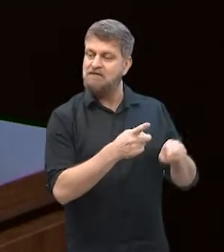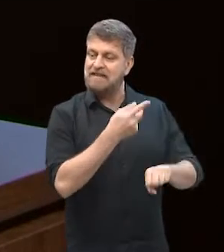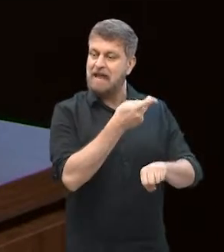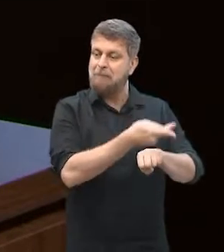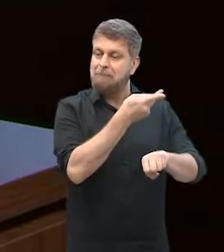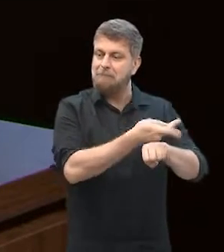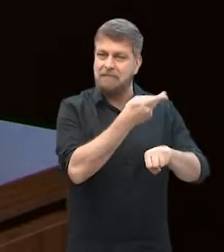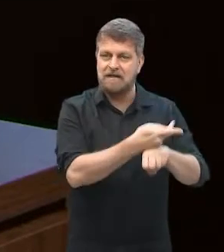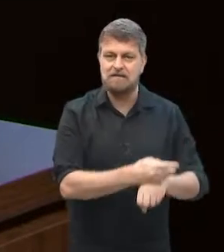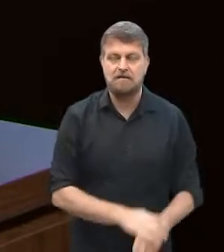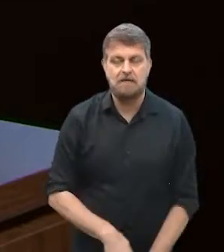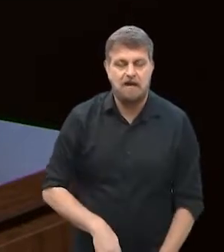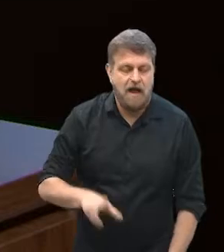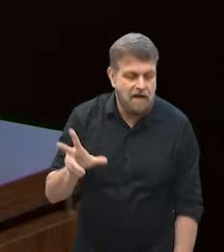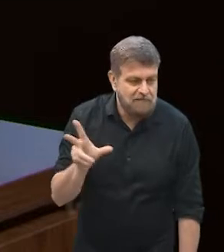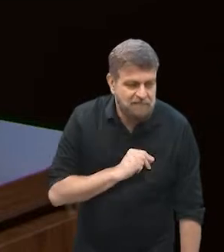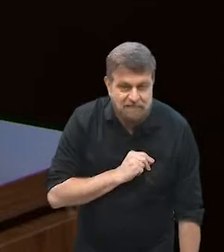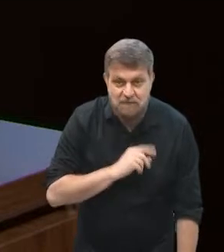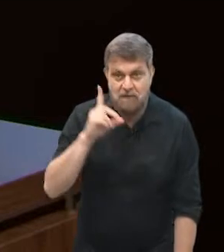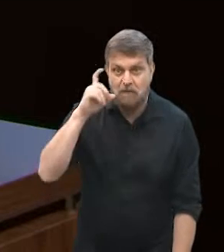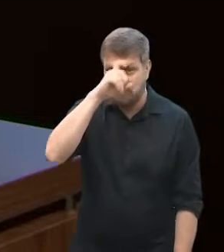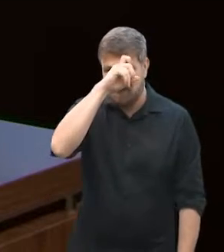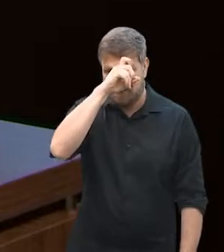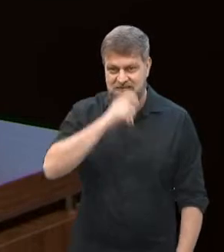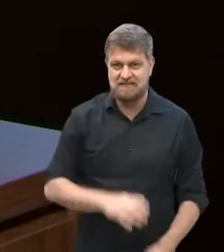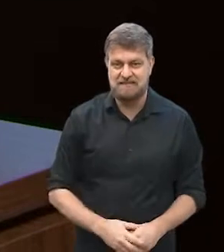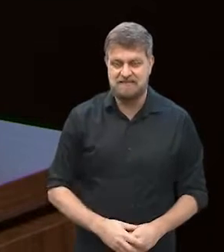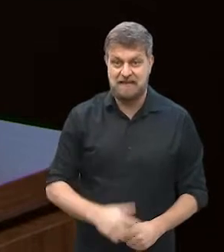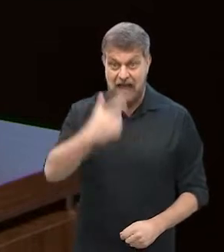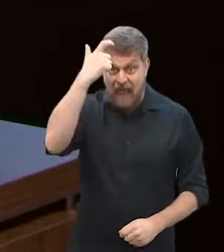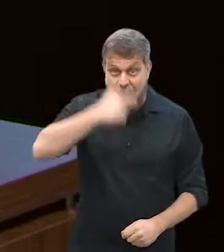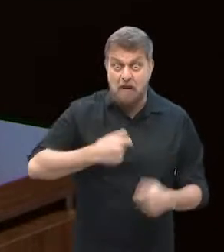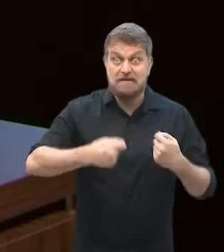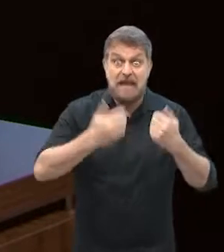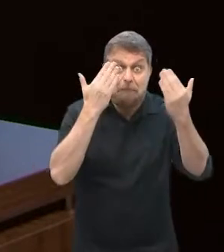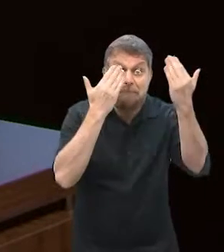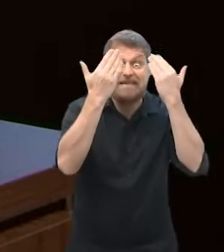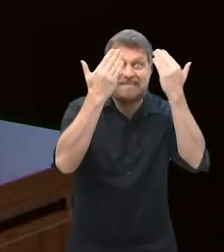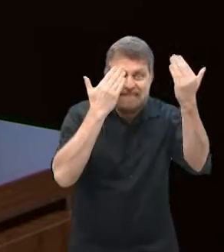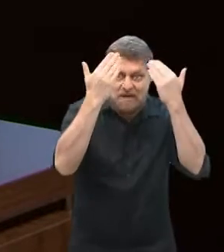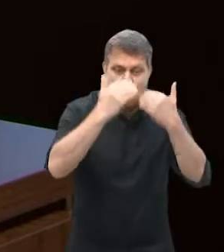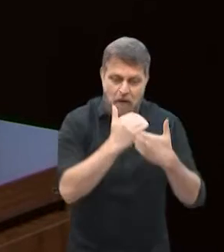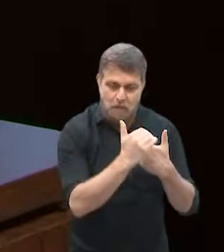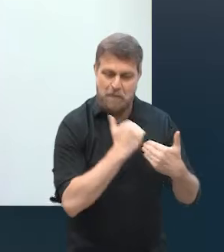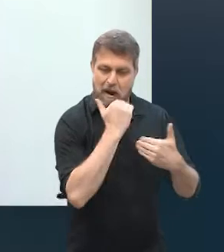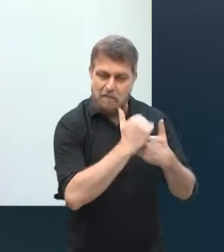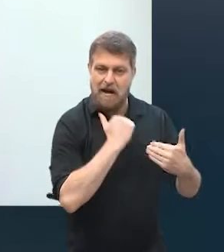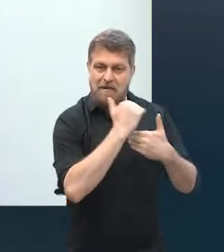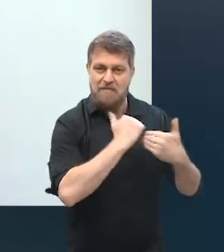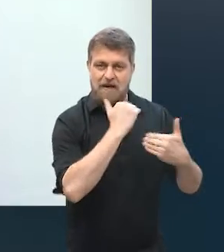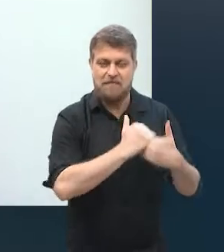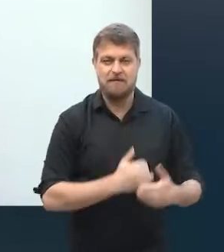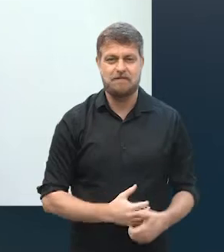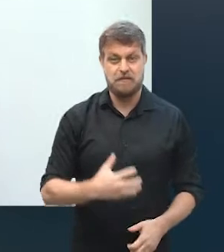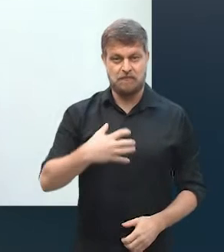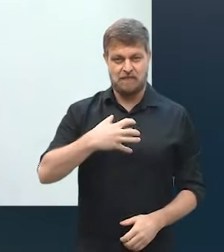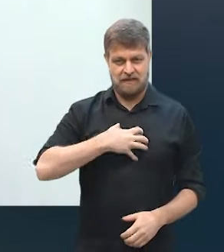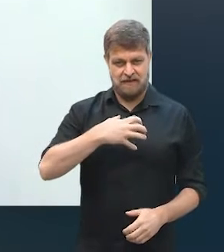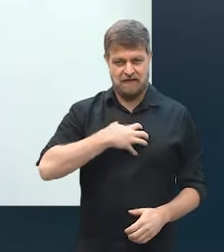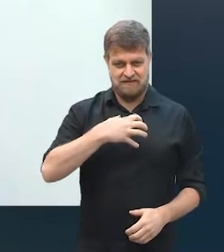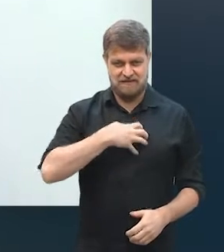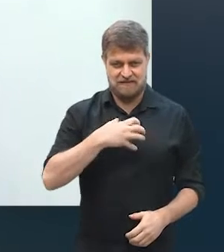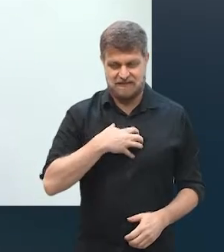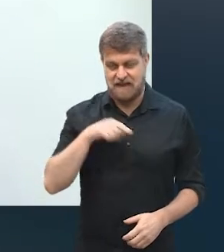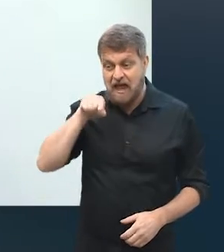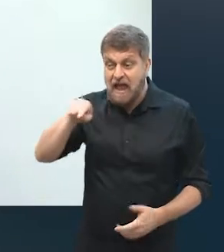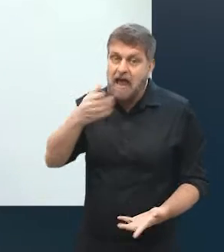Nossa, foi muito difícil. Pra mim, foi uma coisa que eu tive que tratar na terapia, porque eu senti, assim, que como eu